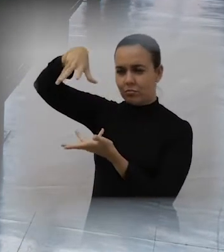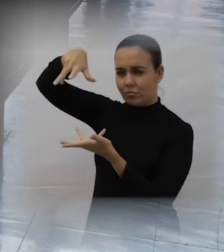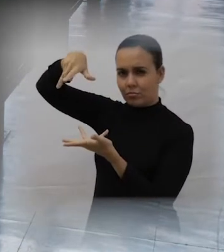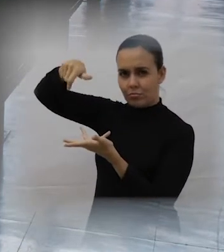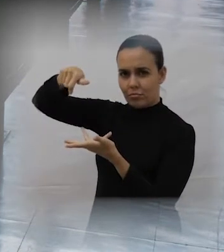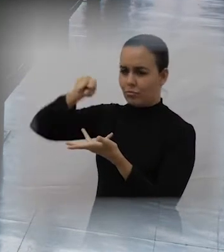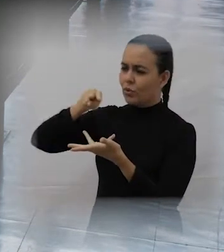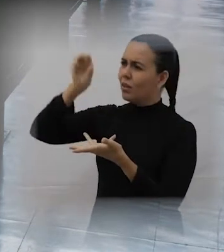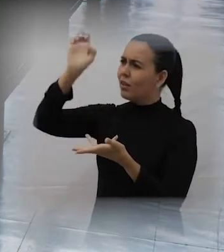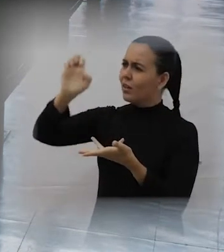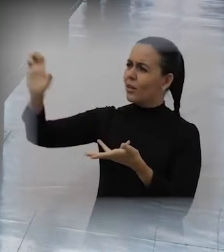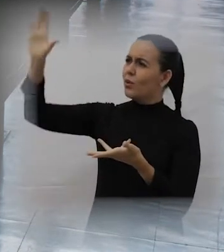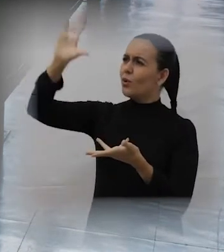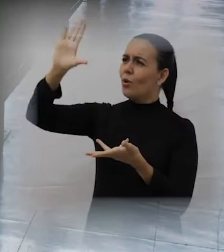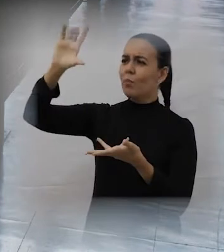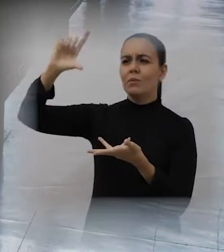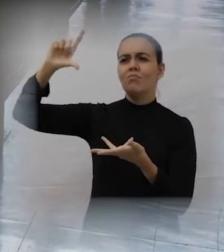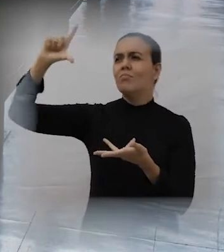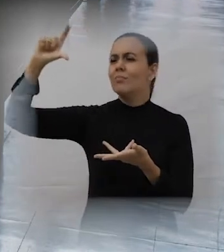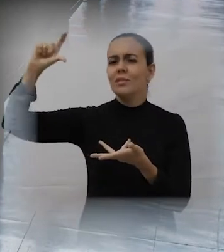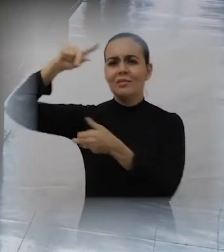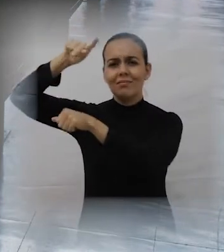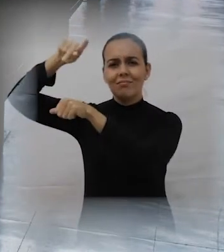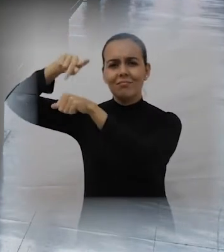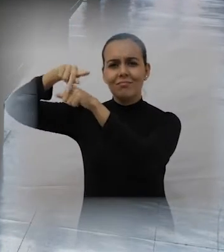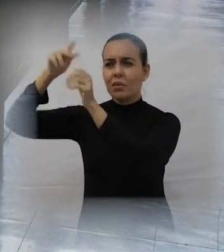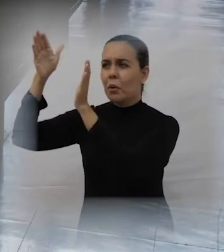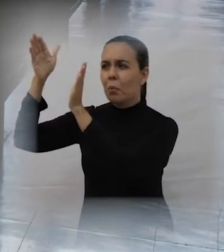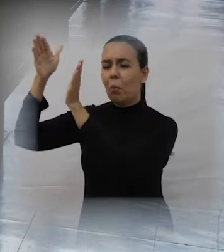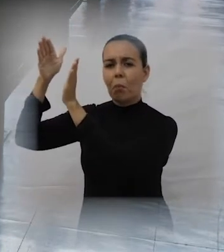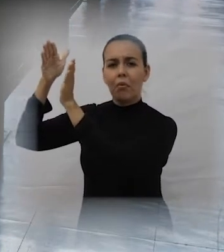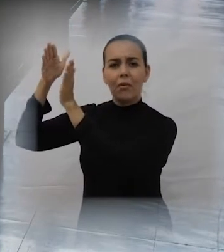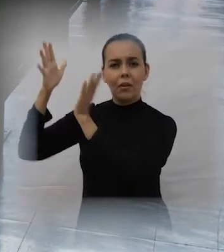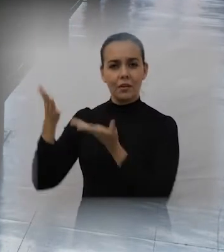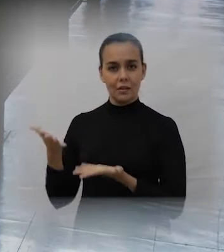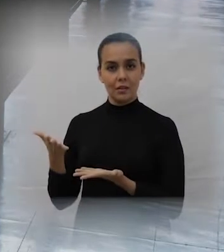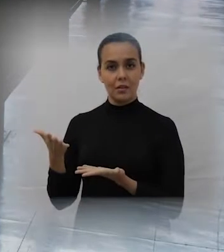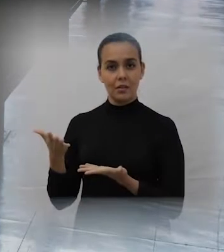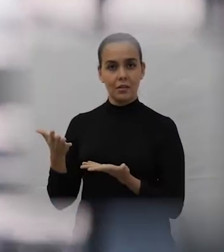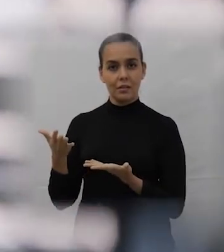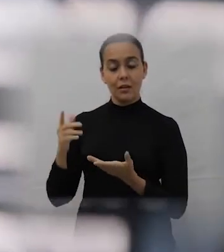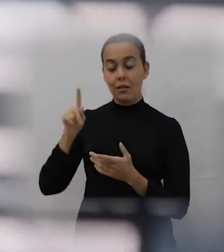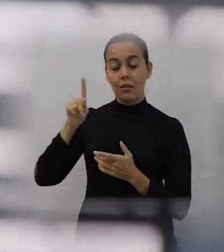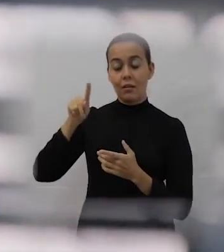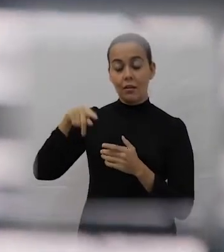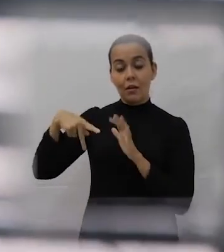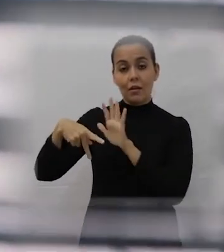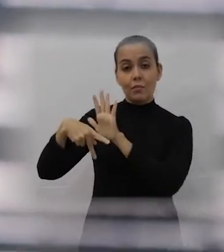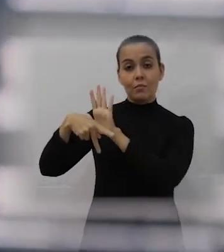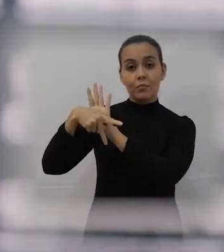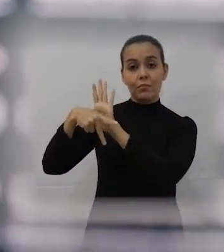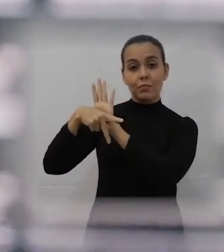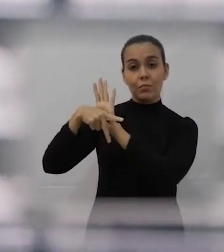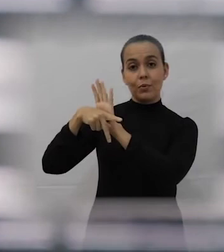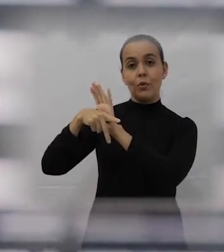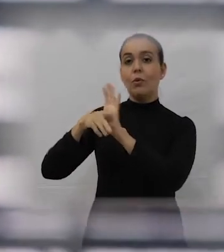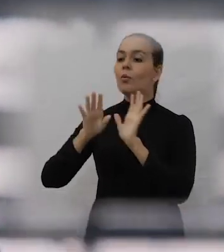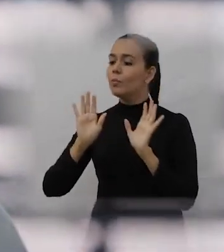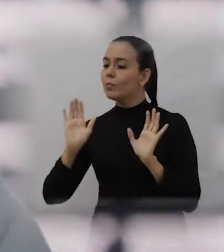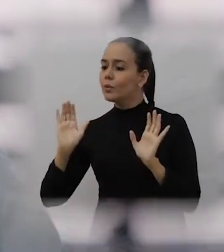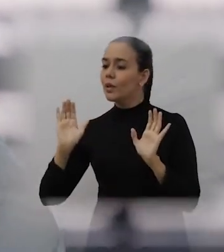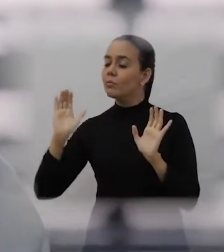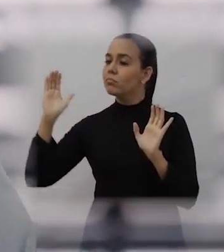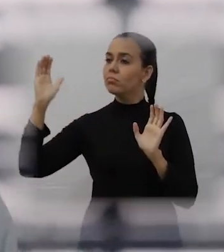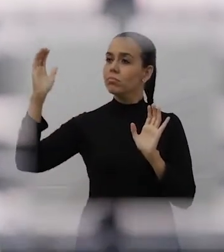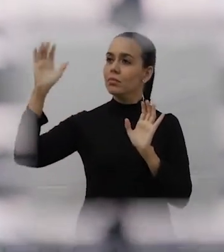E a Eurásia é, sim, um continente gigante que tem lá no cantinho uma península que é a Europa. E quando a gente olha para os mapas lá na China, a